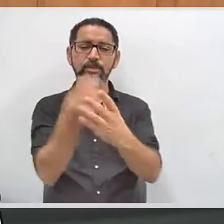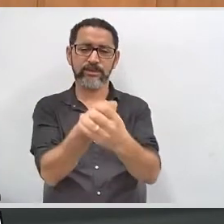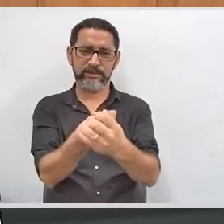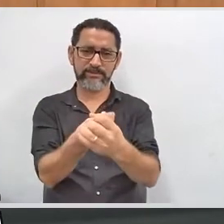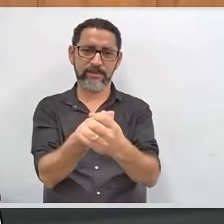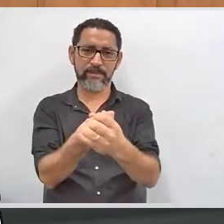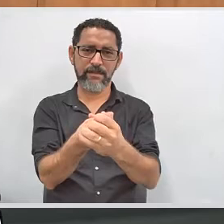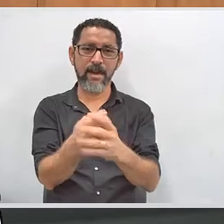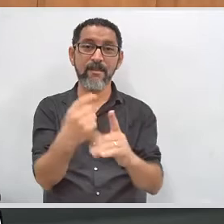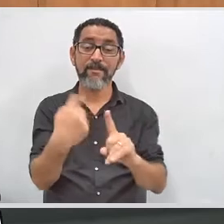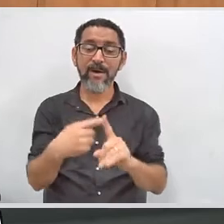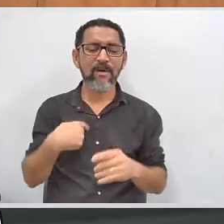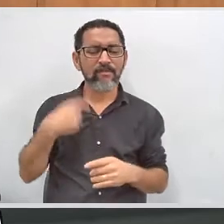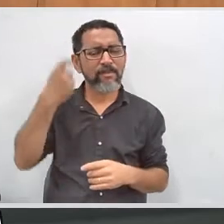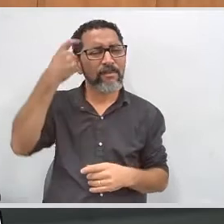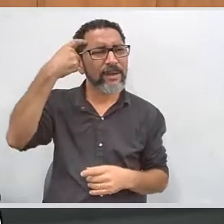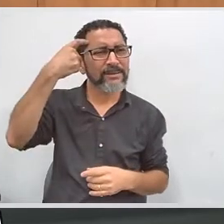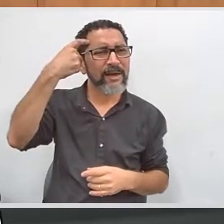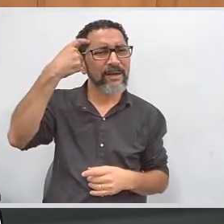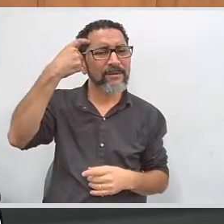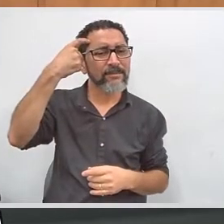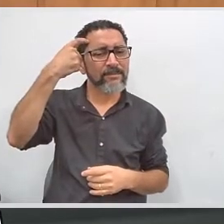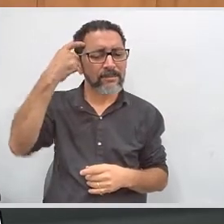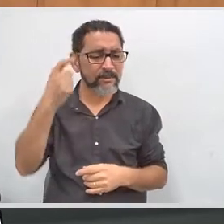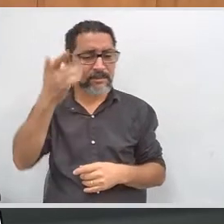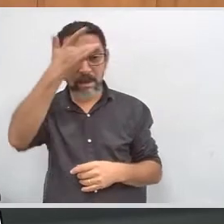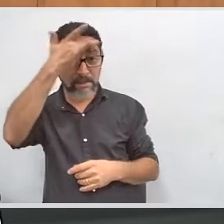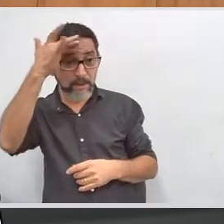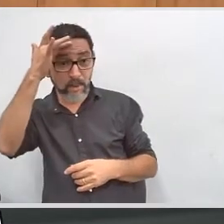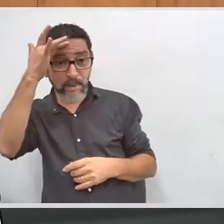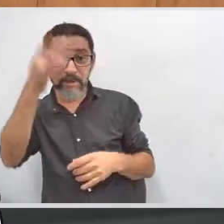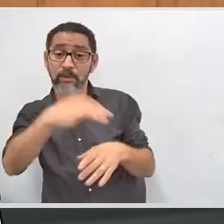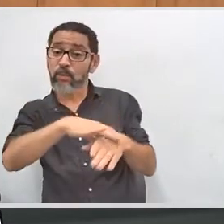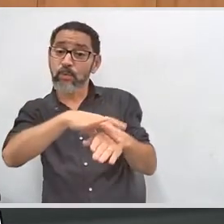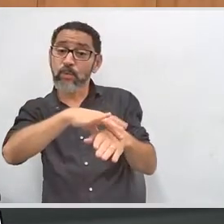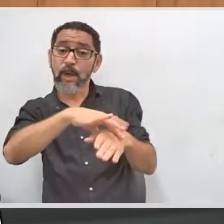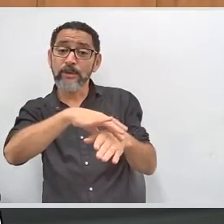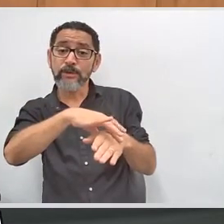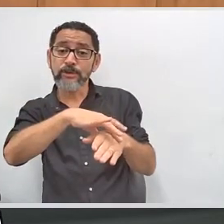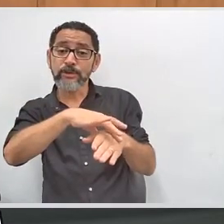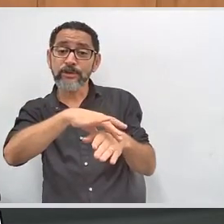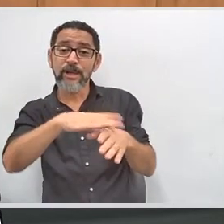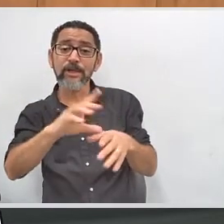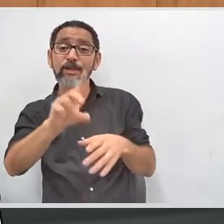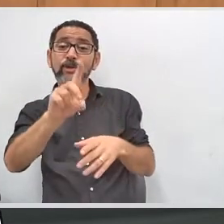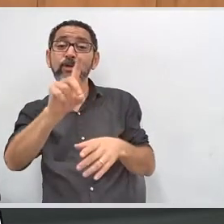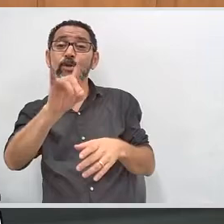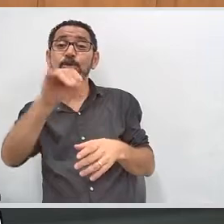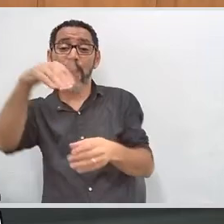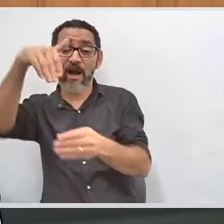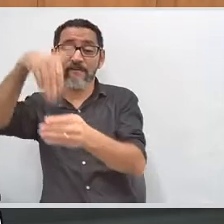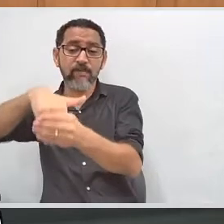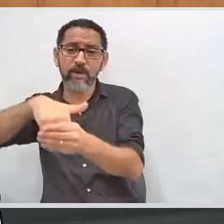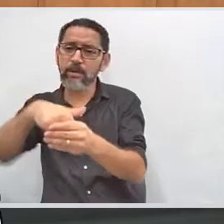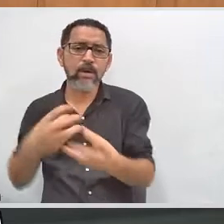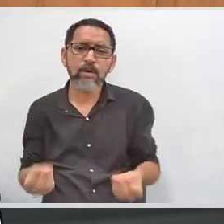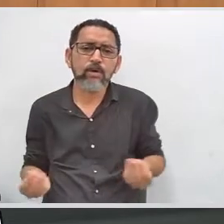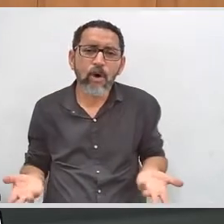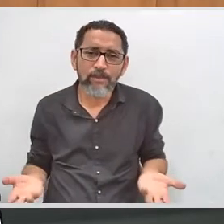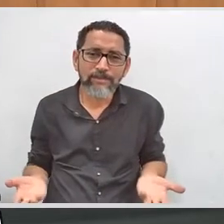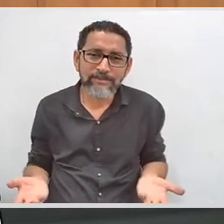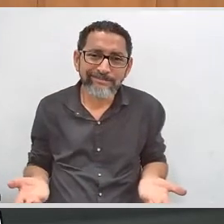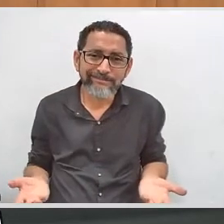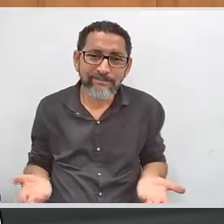em todos os seus aspectos, porque, se a gente for pensar, uma pessoa adoentada também, ele tem o comprometimento no dia do voto, entendeu?